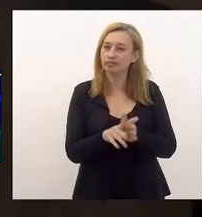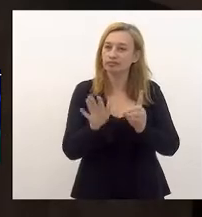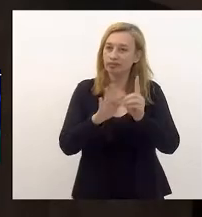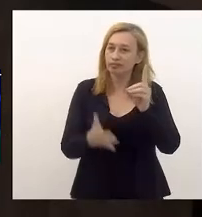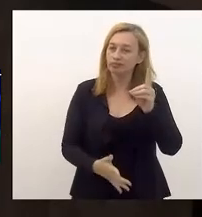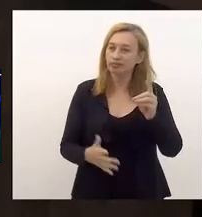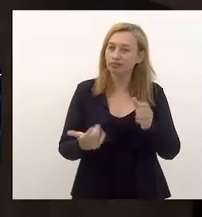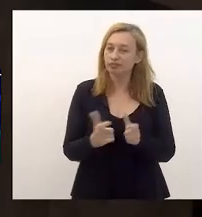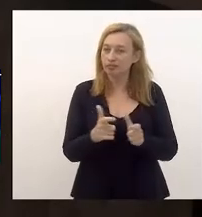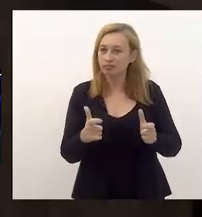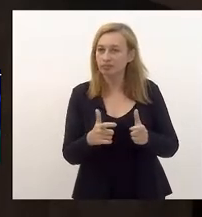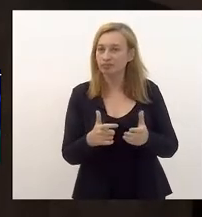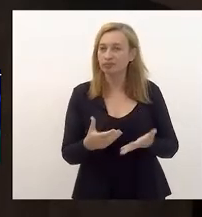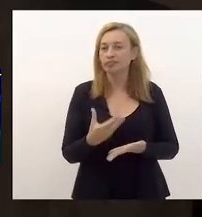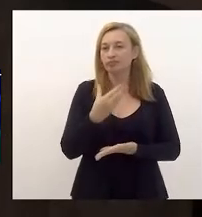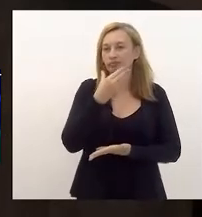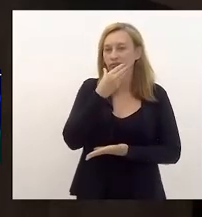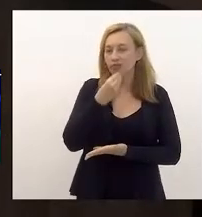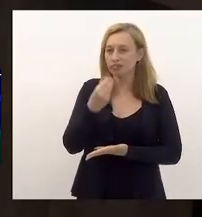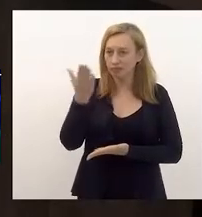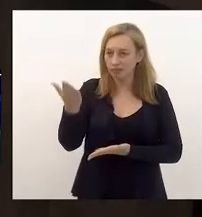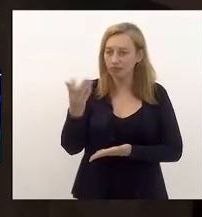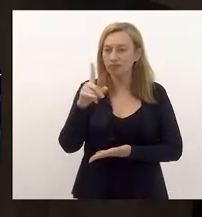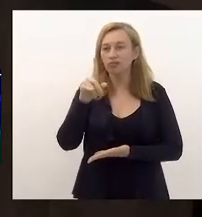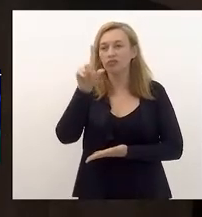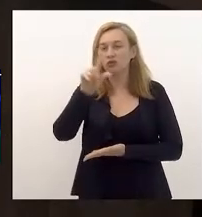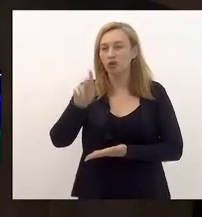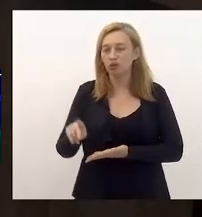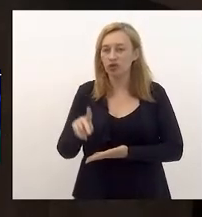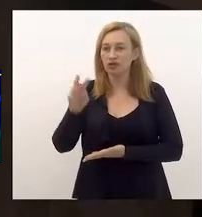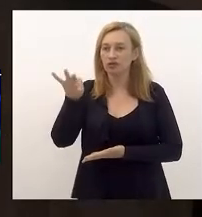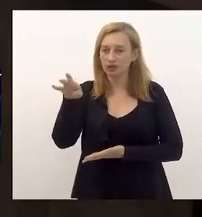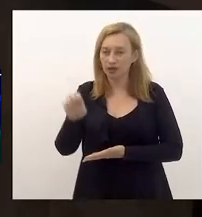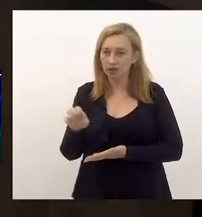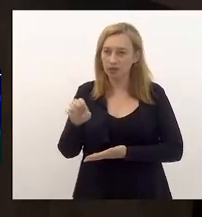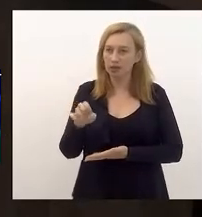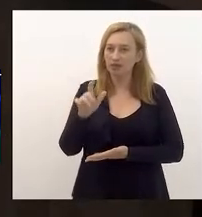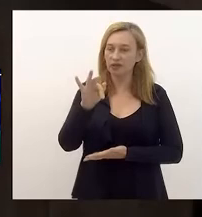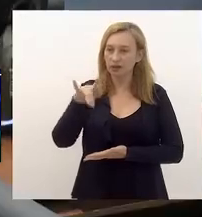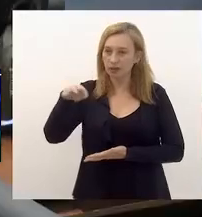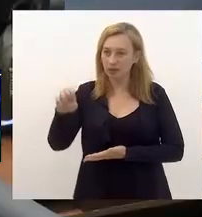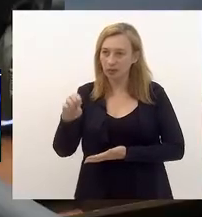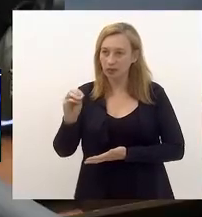grande cavaleiro do hipismo, Luiz Felipe de Azevedo, filho, Filipinho.